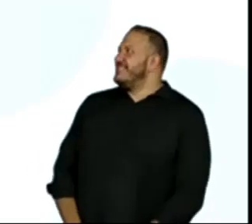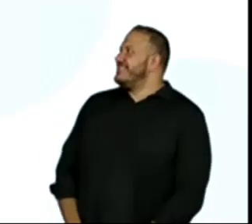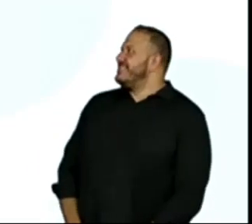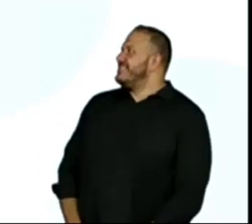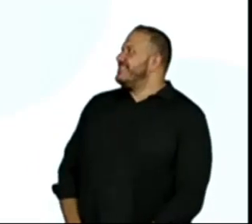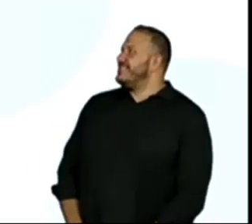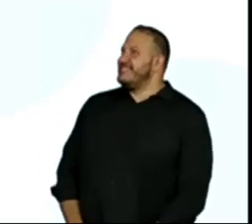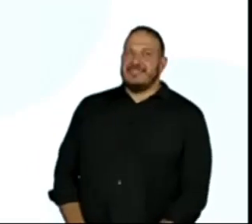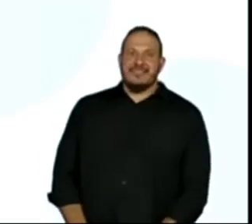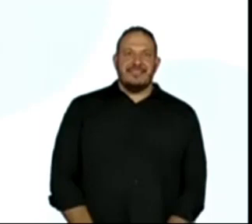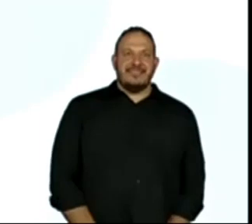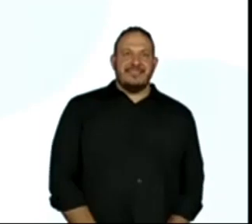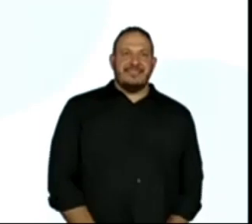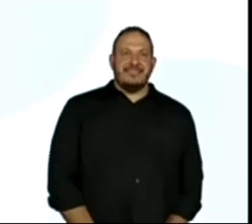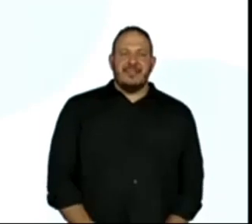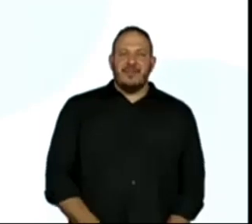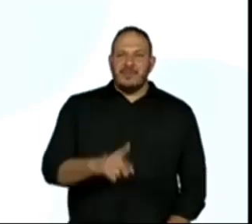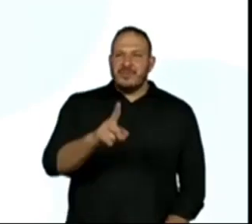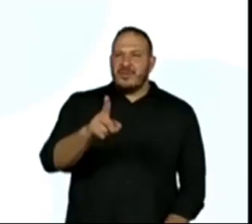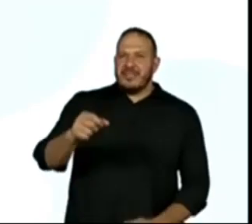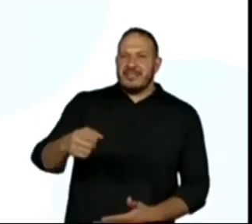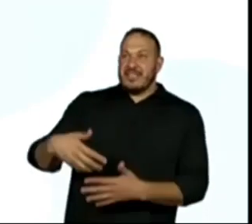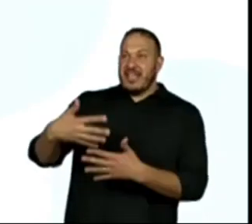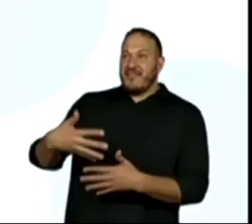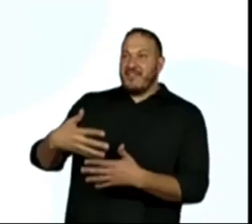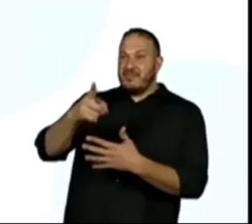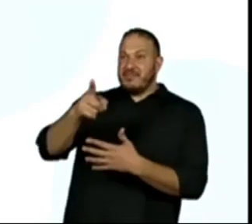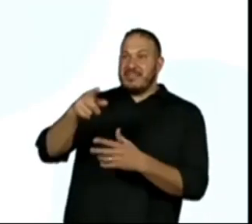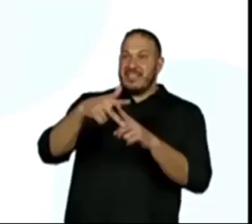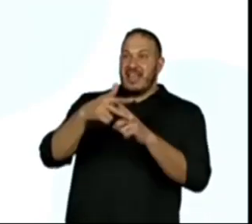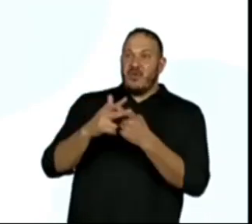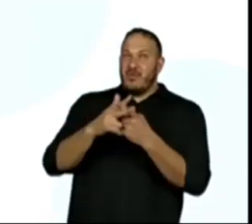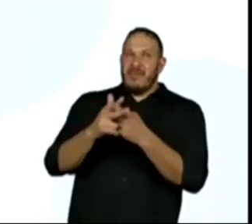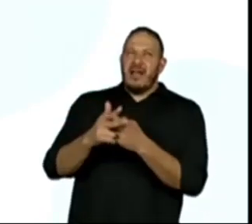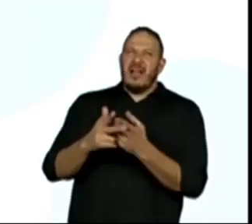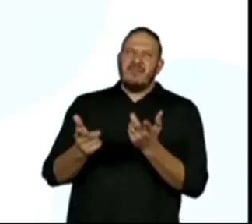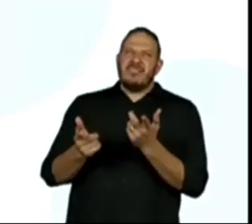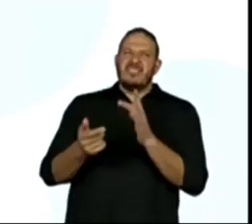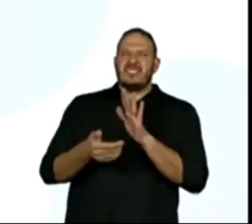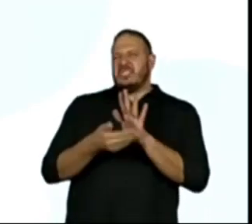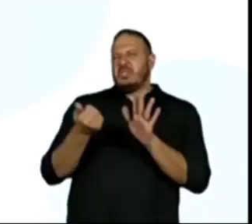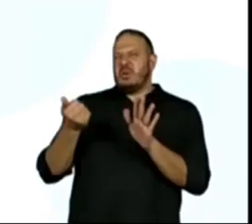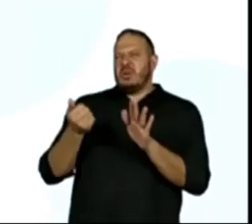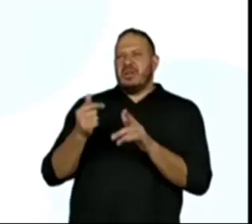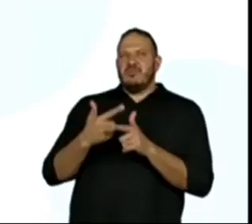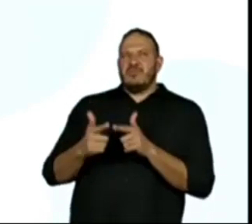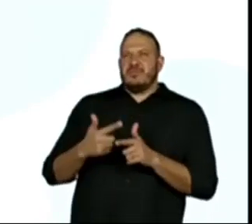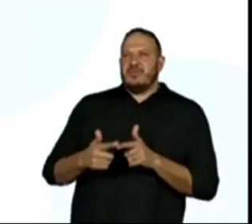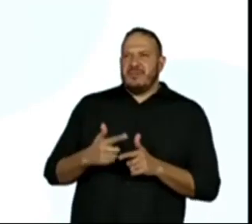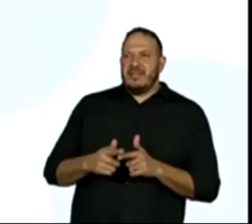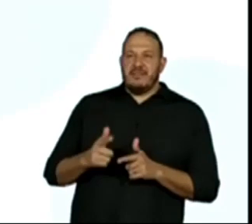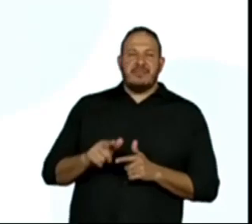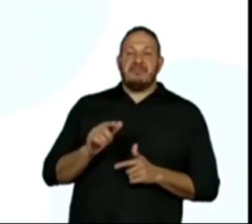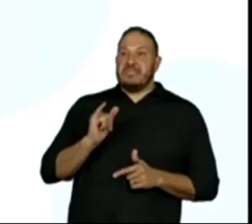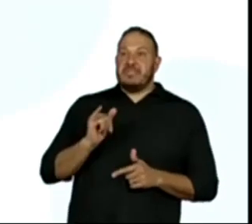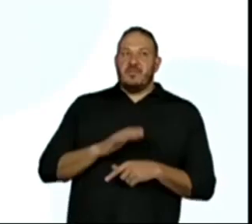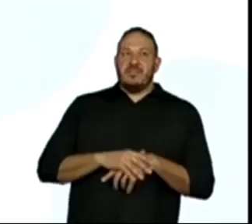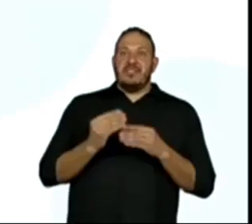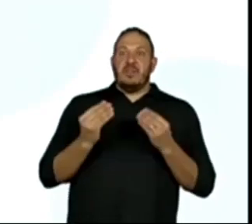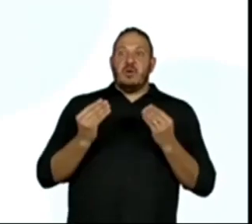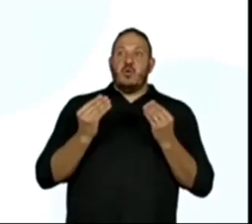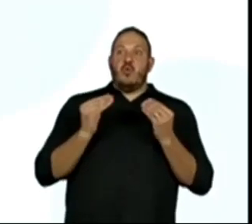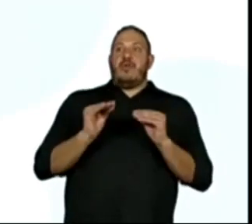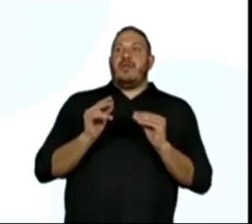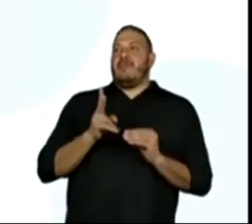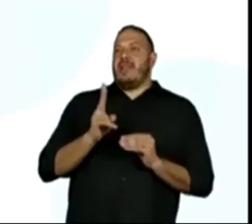O pessoal colocou assim. Ah, então tem que mudar. Mas, como a gente tirou, então não faz diferença. A não ser se eu fosse preservar a